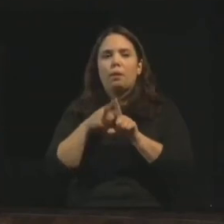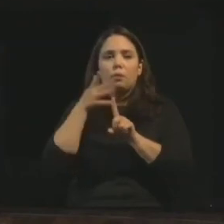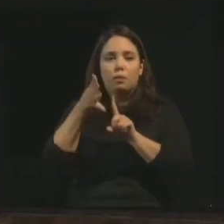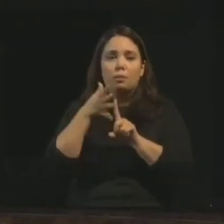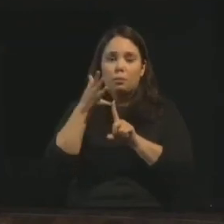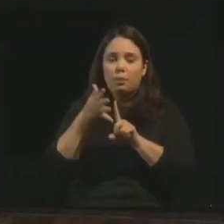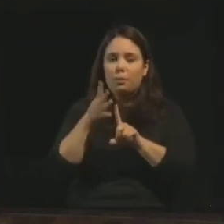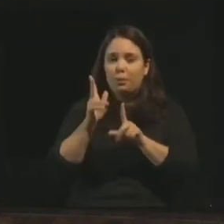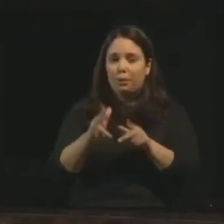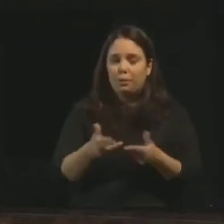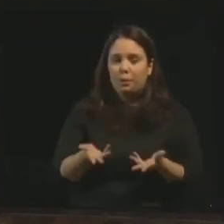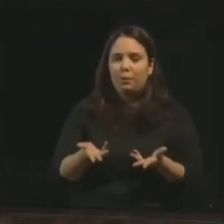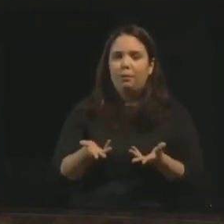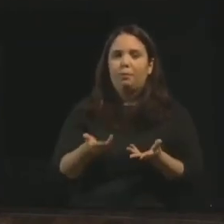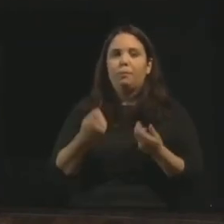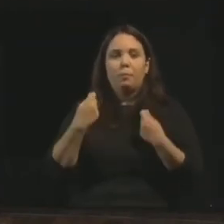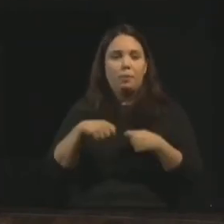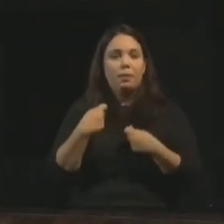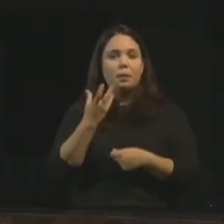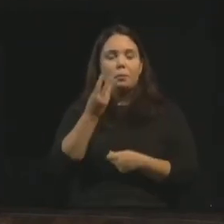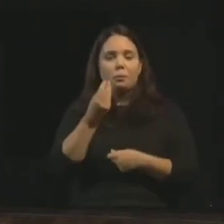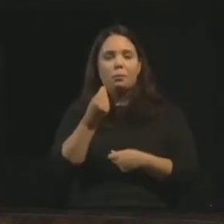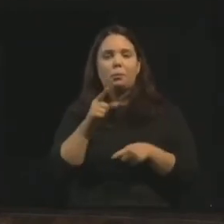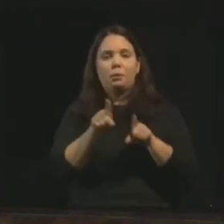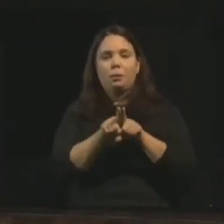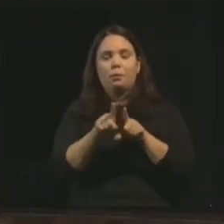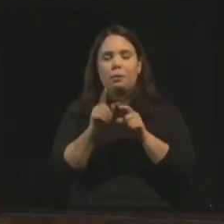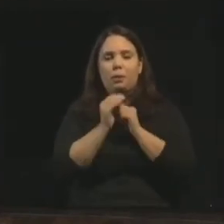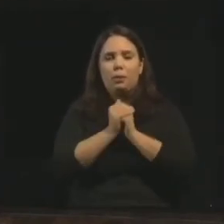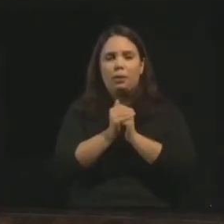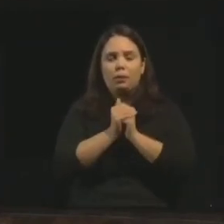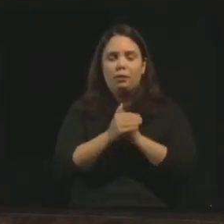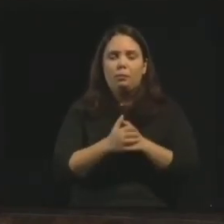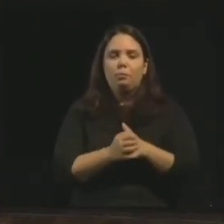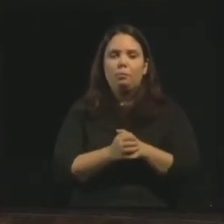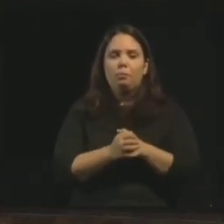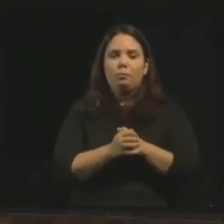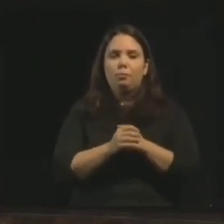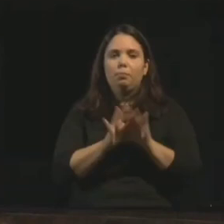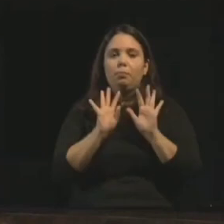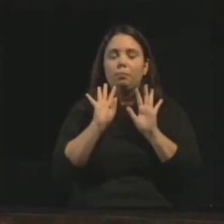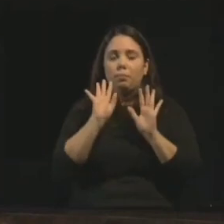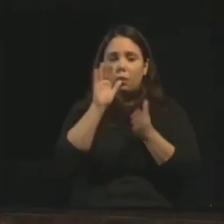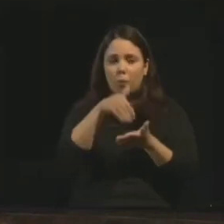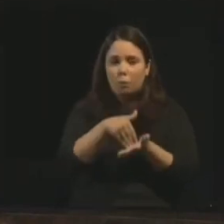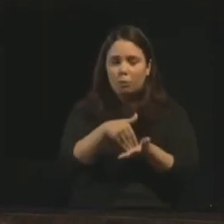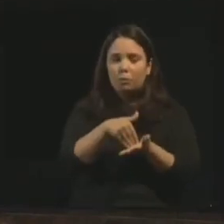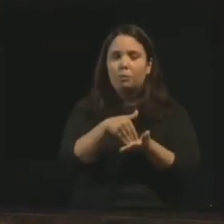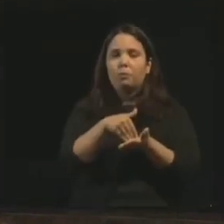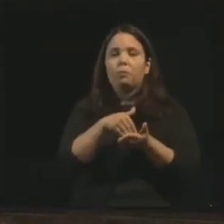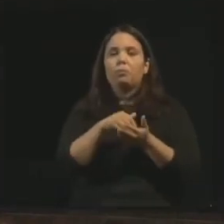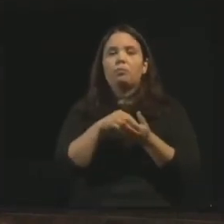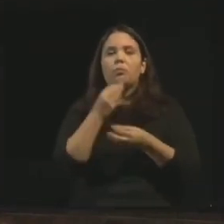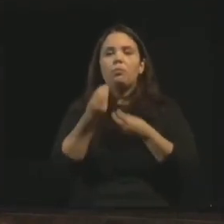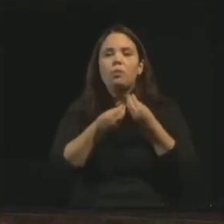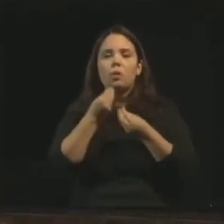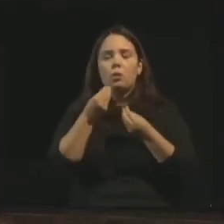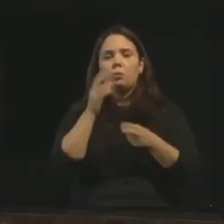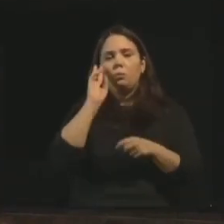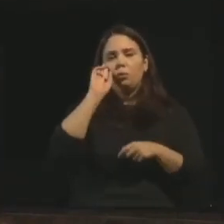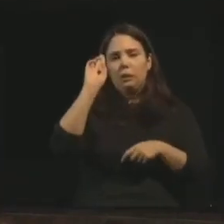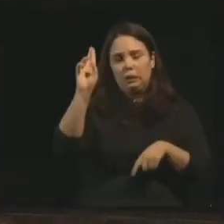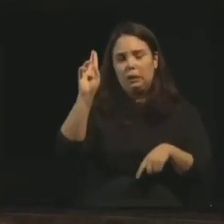de nós. Precisamos muito, viu? Isso para concluir as advertências, esperanças e recompensas do Senhor.